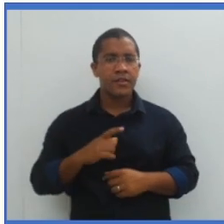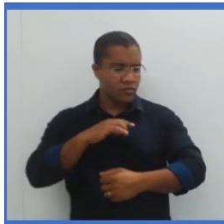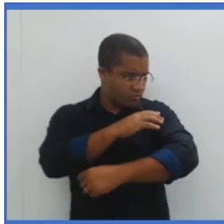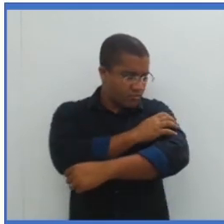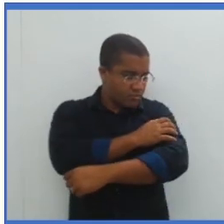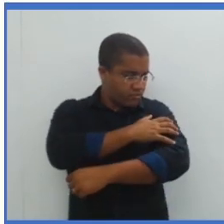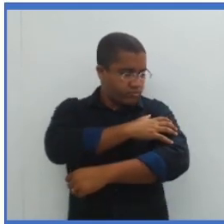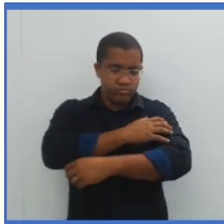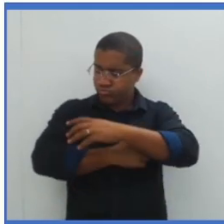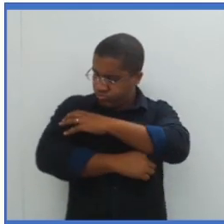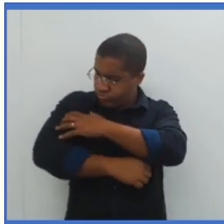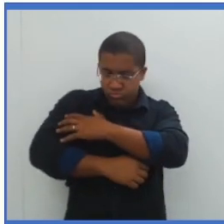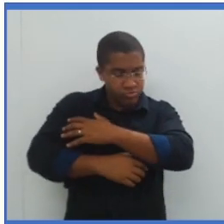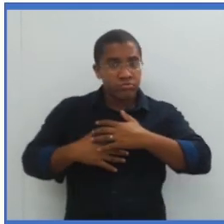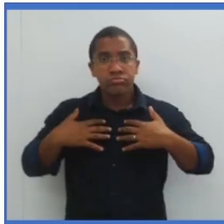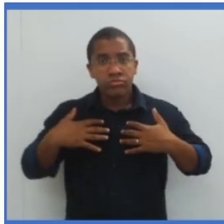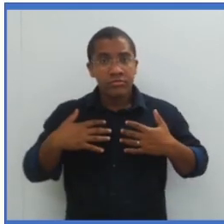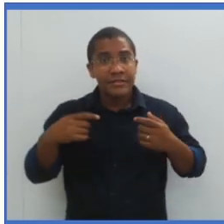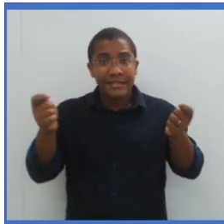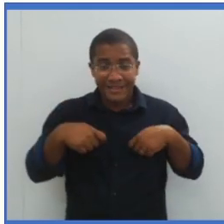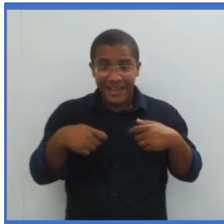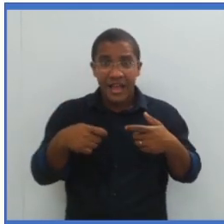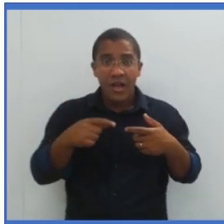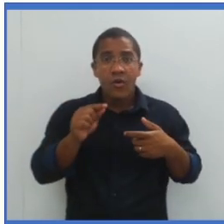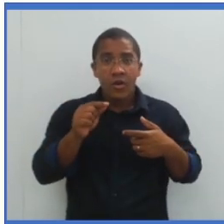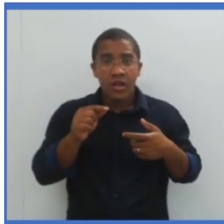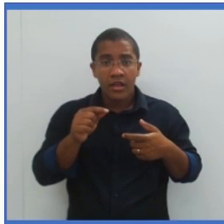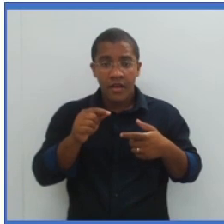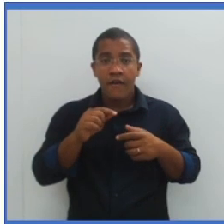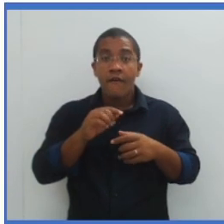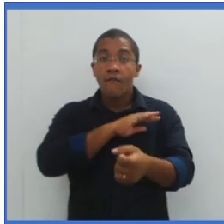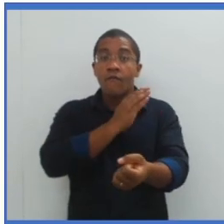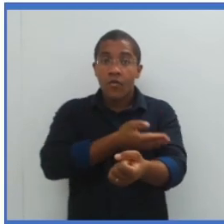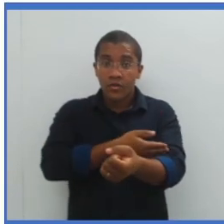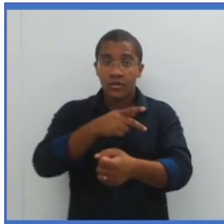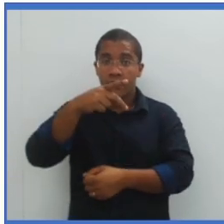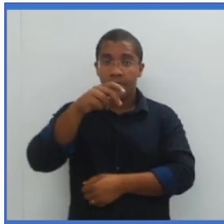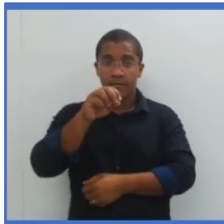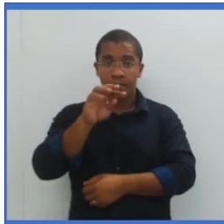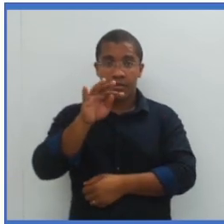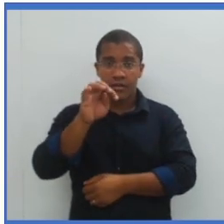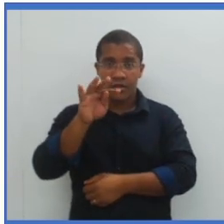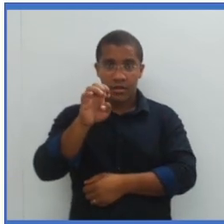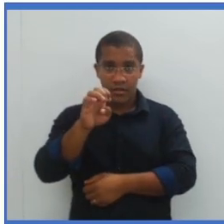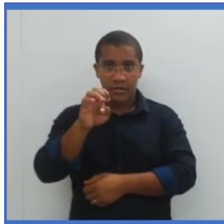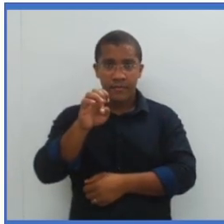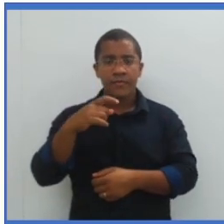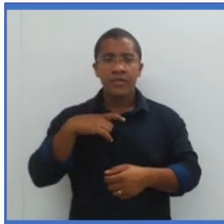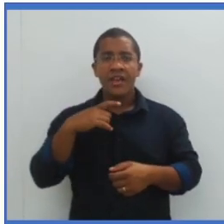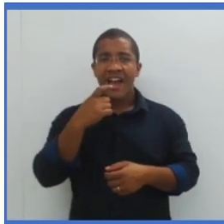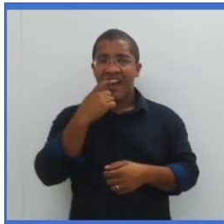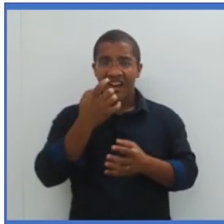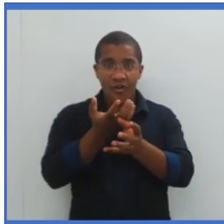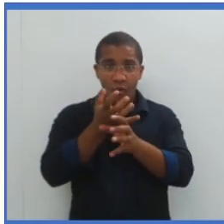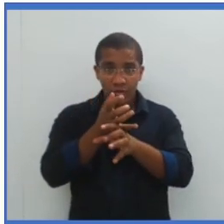músculos são responsáveis pela força potente. Nossos